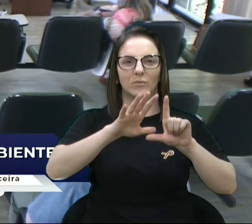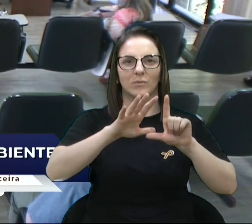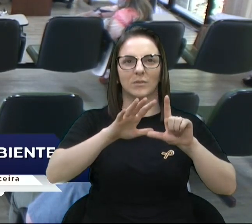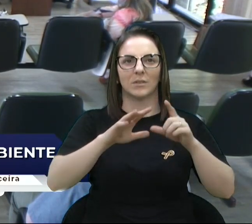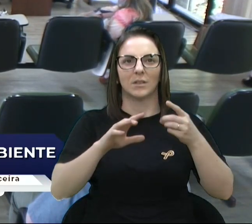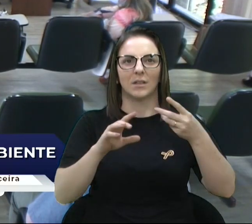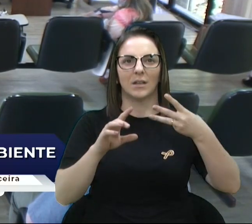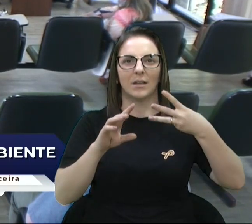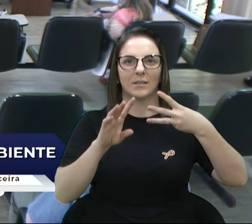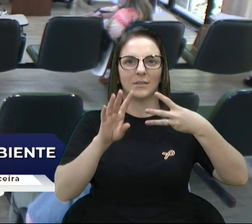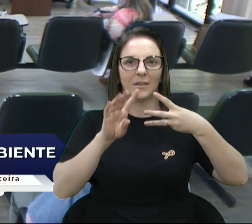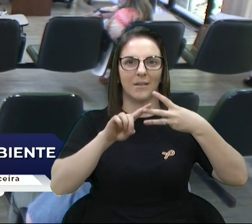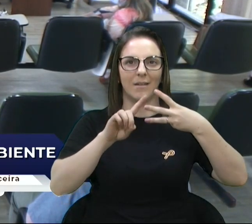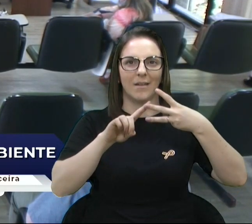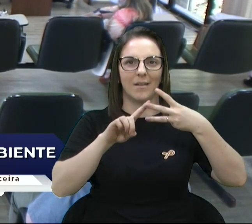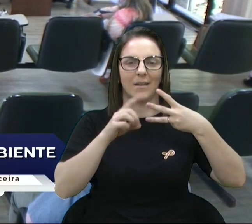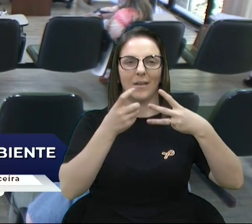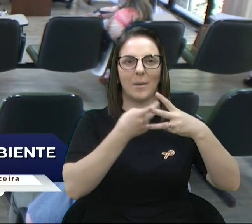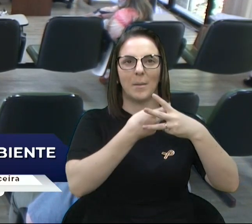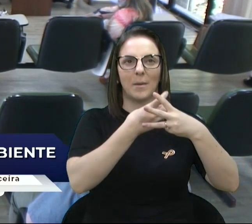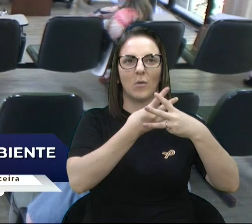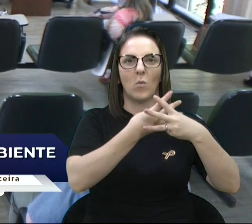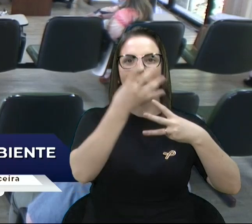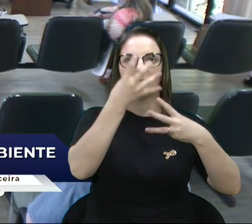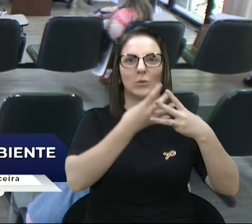de execução financeira de 2021.